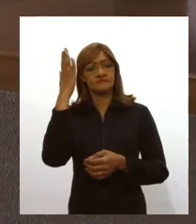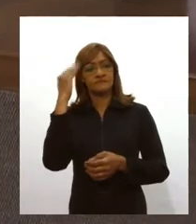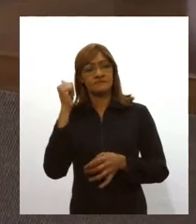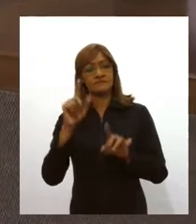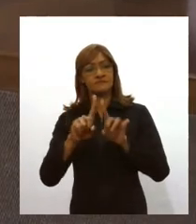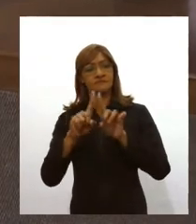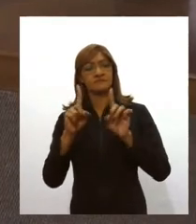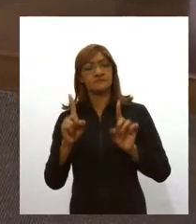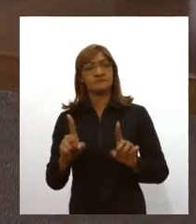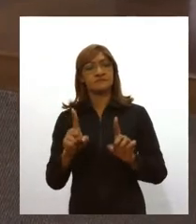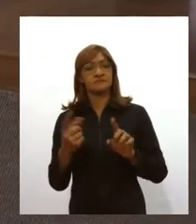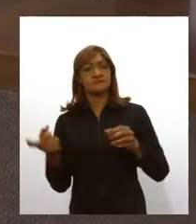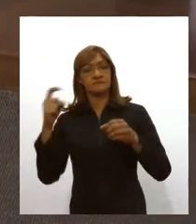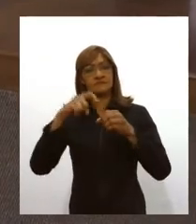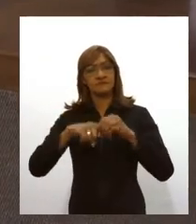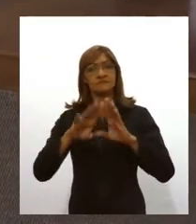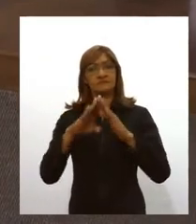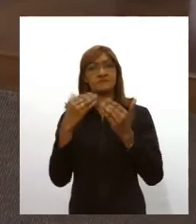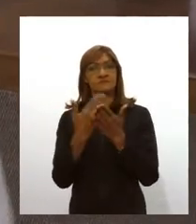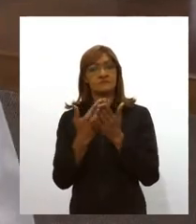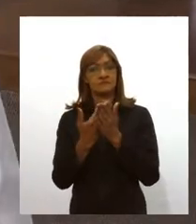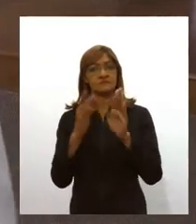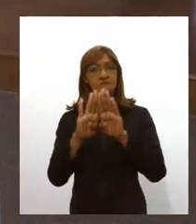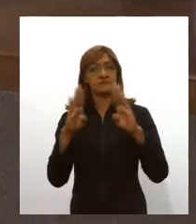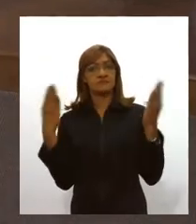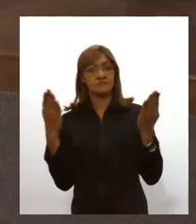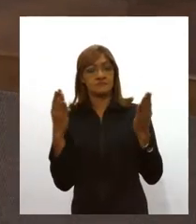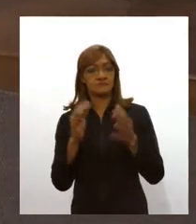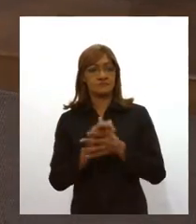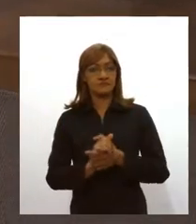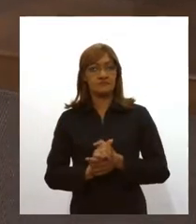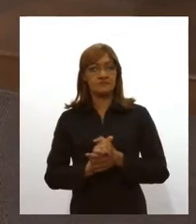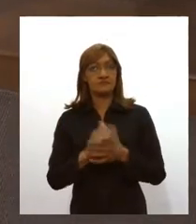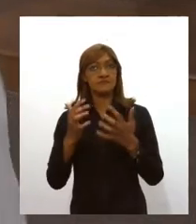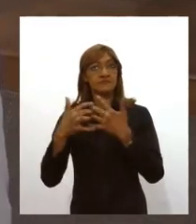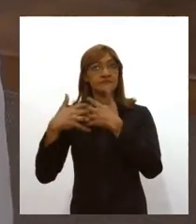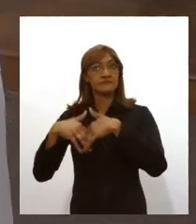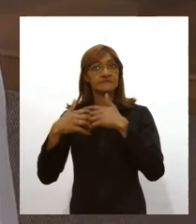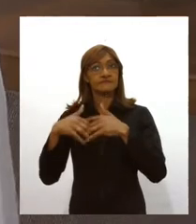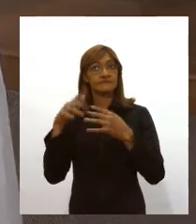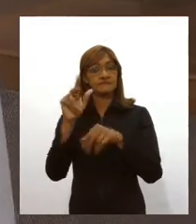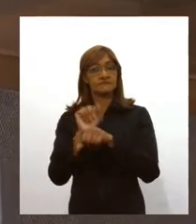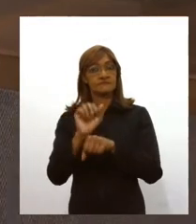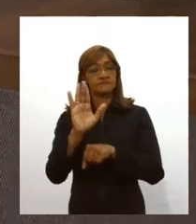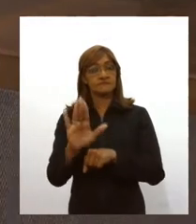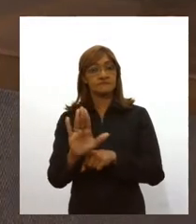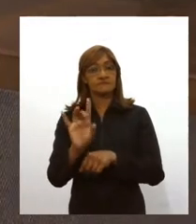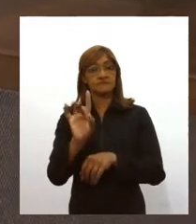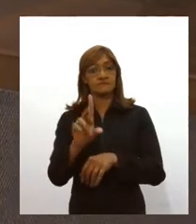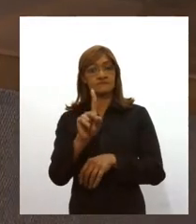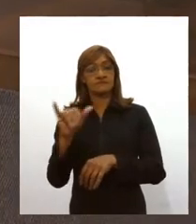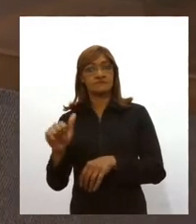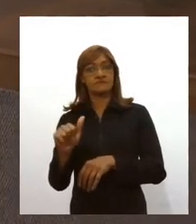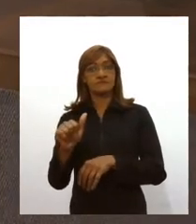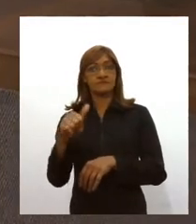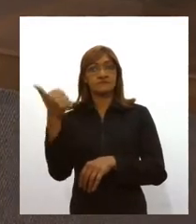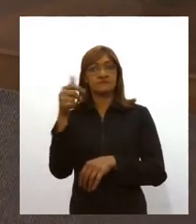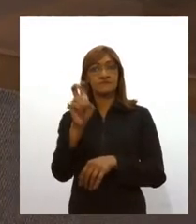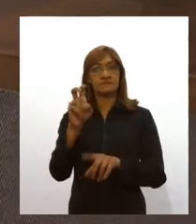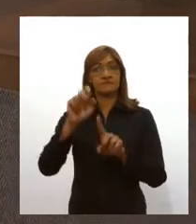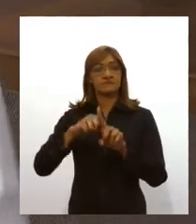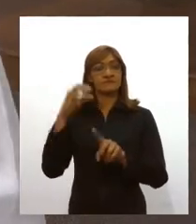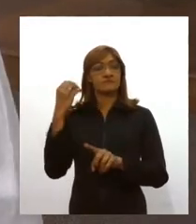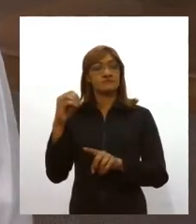relacionada ao retorno às aulas. Essa é complexa e a gente vai deixar para que isso aconteça somente a partir do dia 15 de outubro.